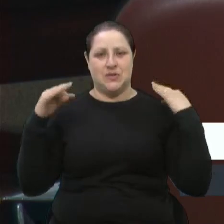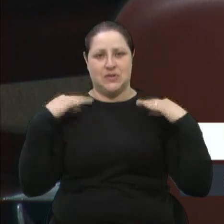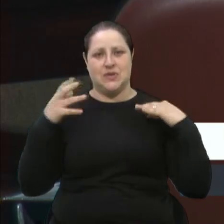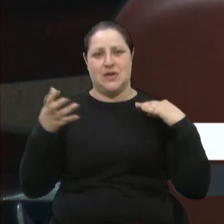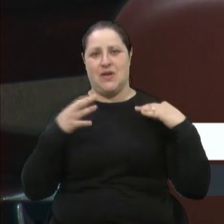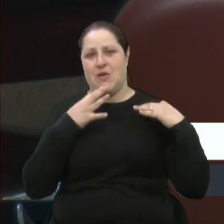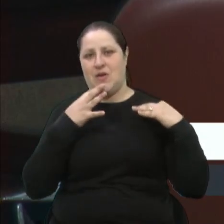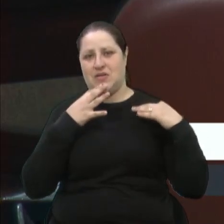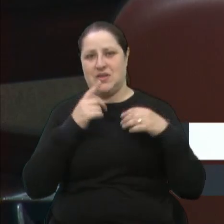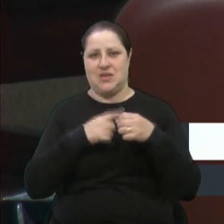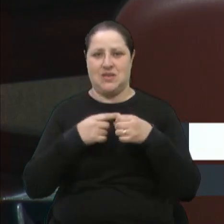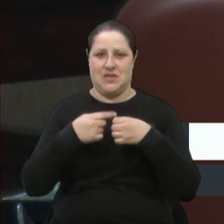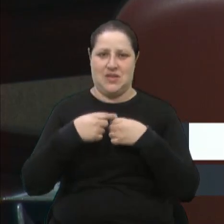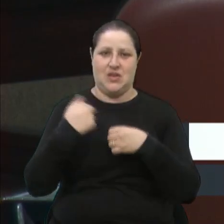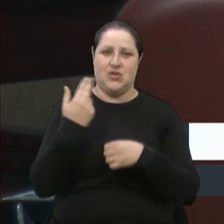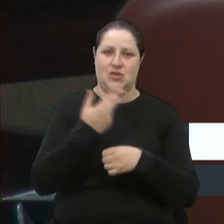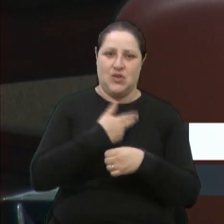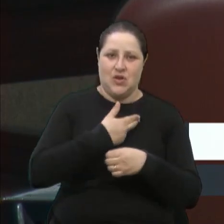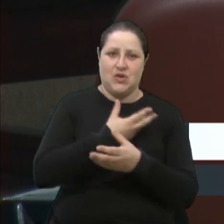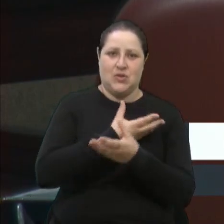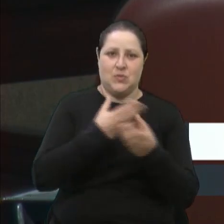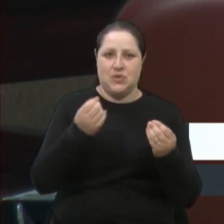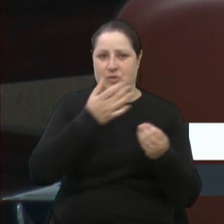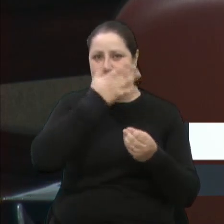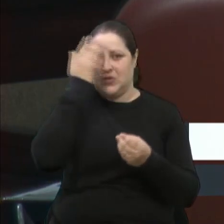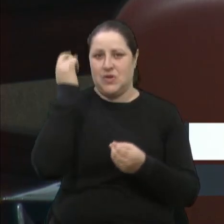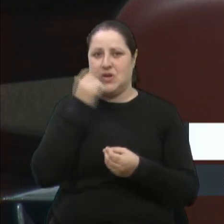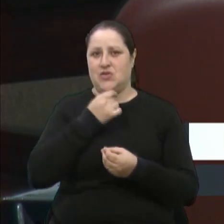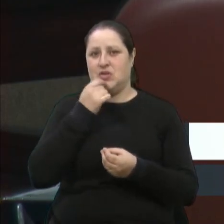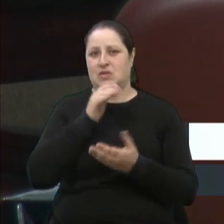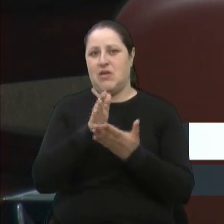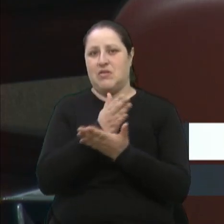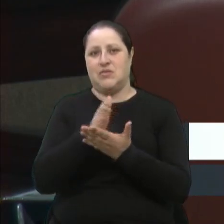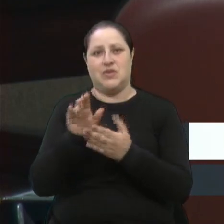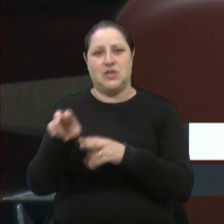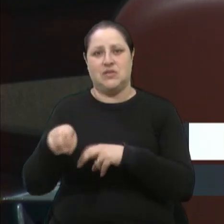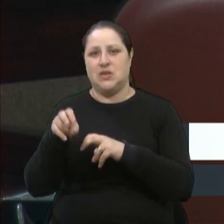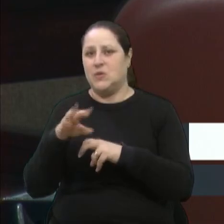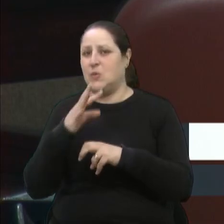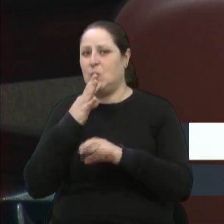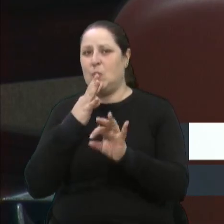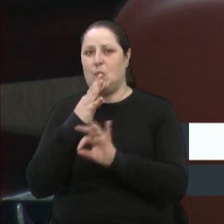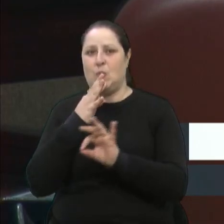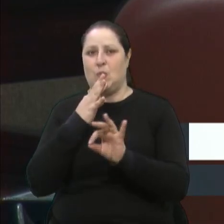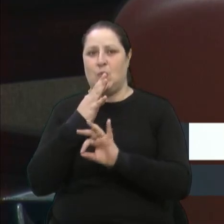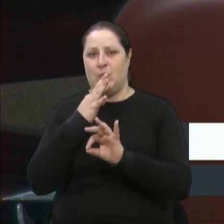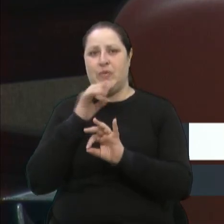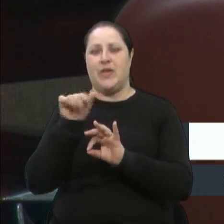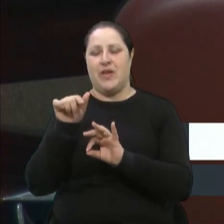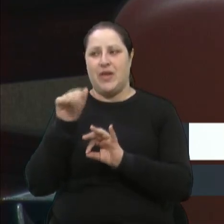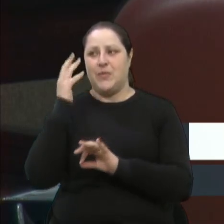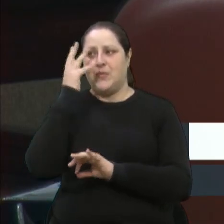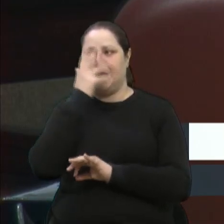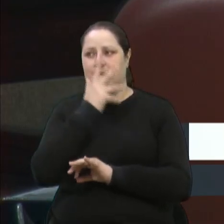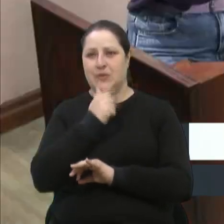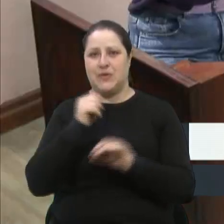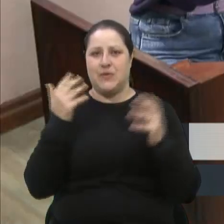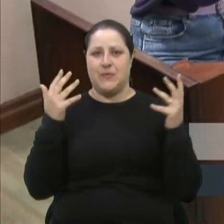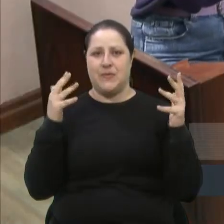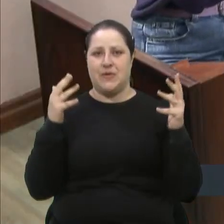mas nós mesmos, eu tenho muitos Caxienses que, às vezes, não conhecem o interior de Caxias, que é muito bonito. Parabéns.